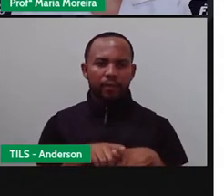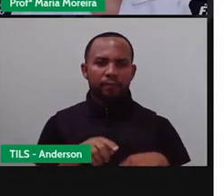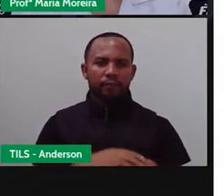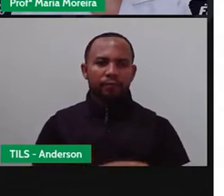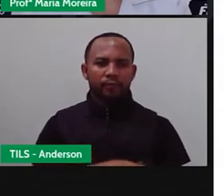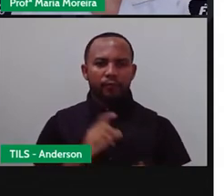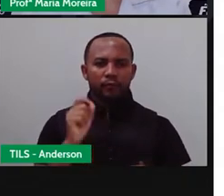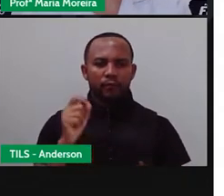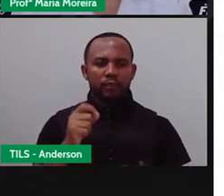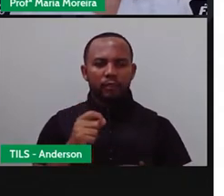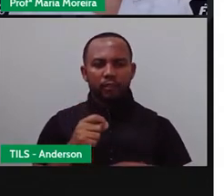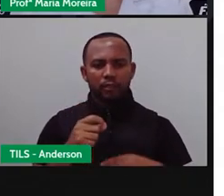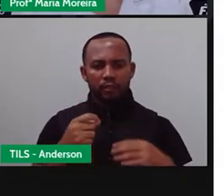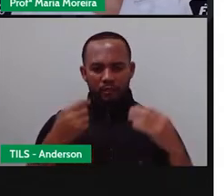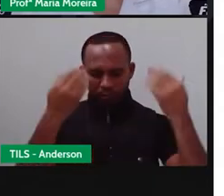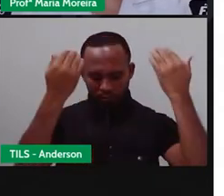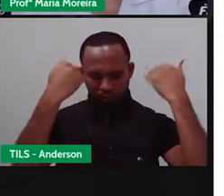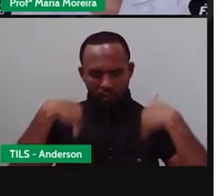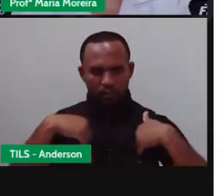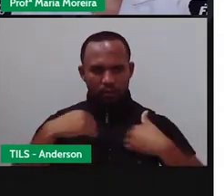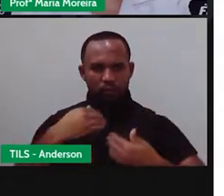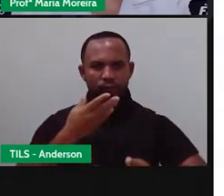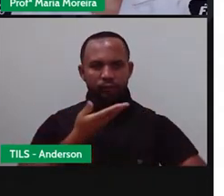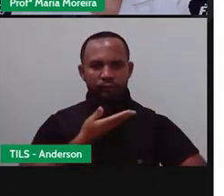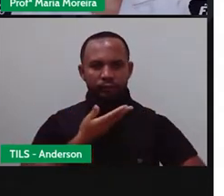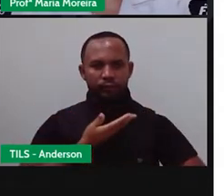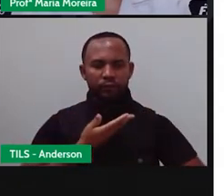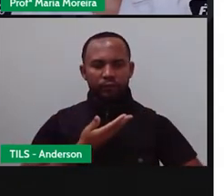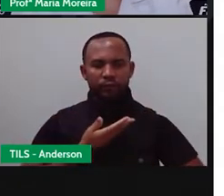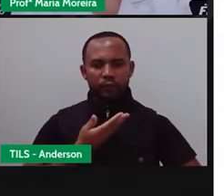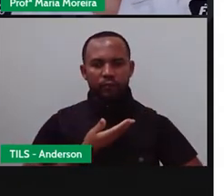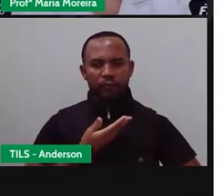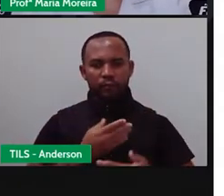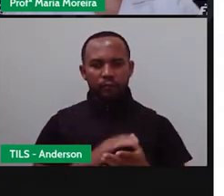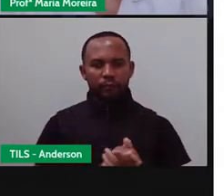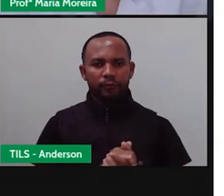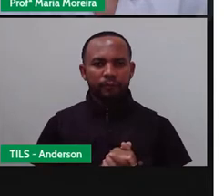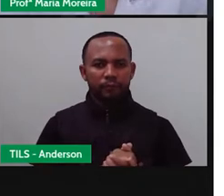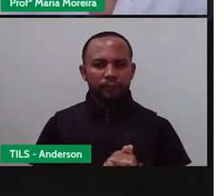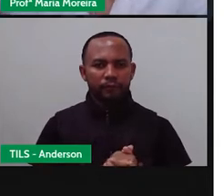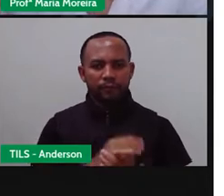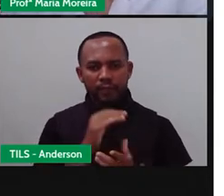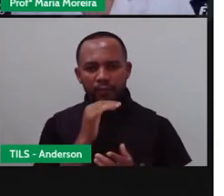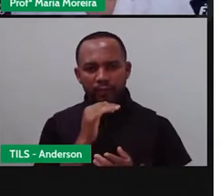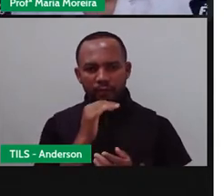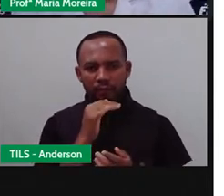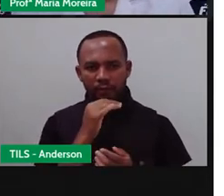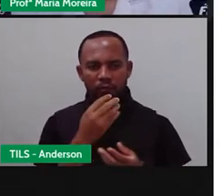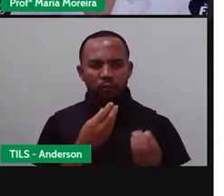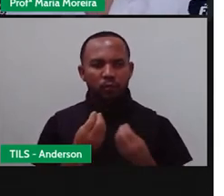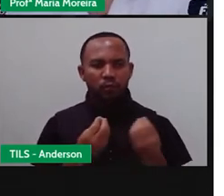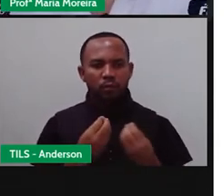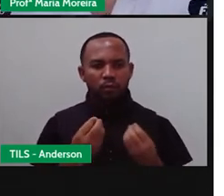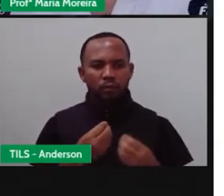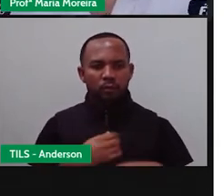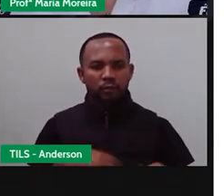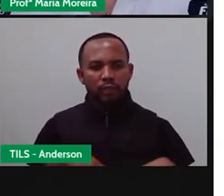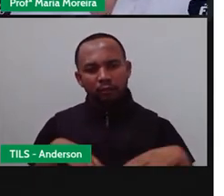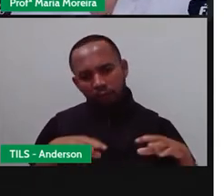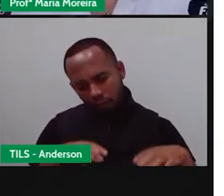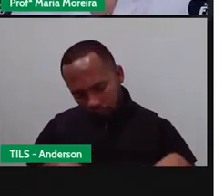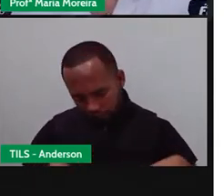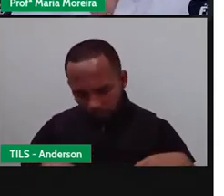sua estrutura. Que foi o exemplo que eu aprendi lá de Josefina. Que se a gente não tivesse esqueleto, a seria o que? Ó, mole.